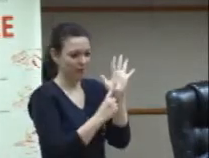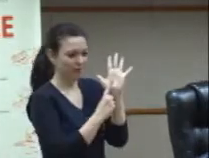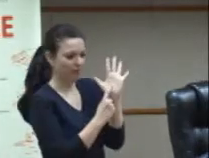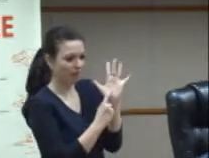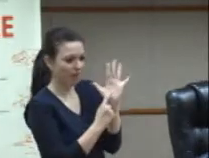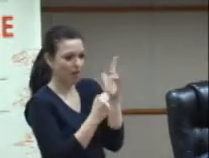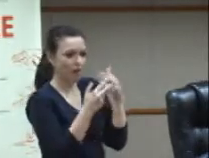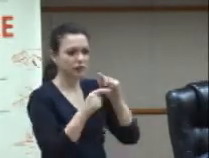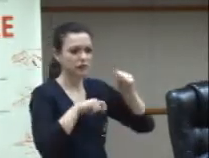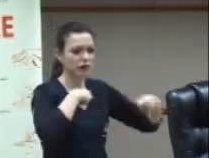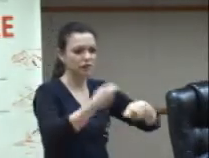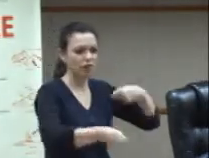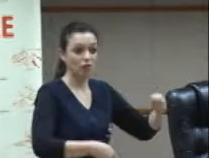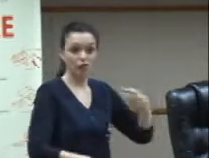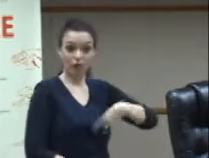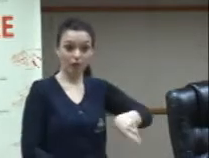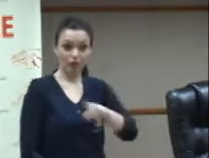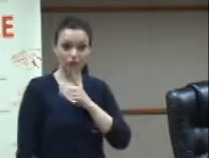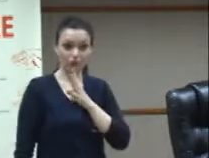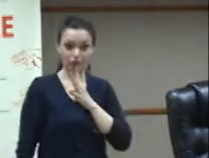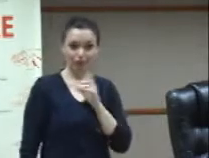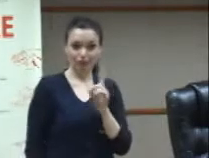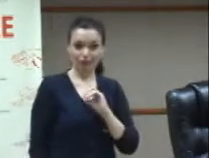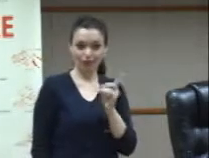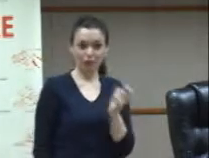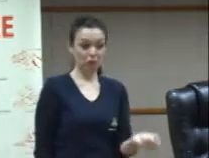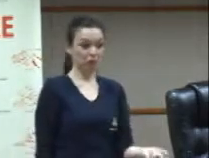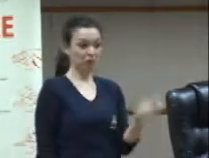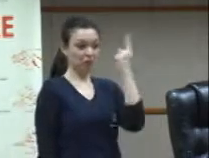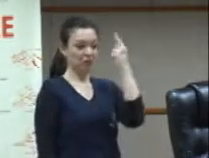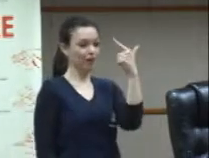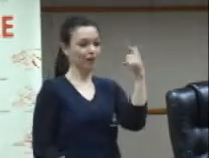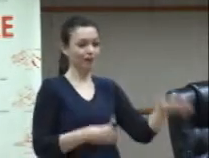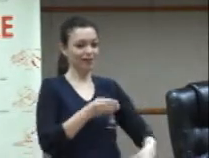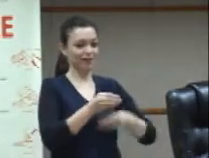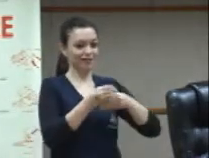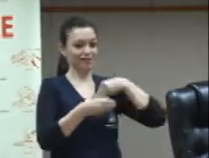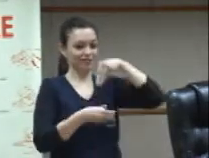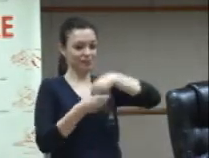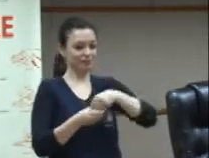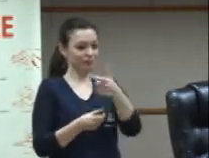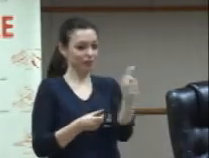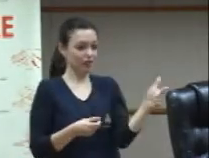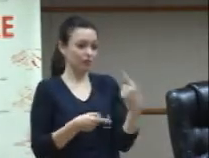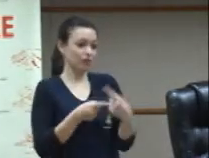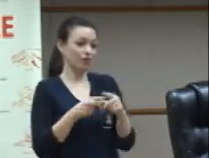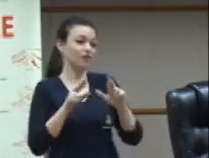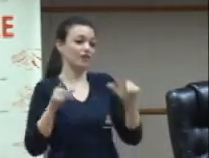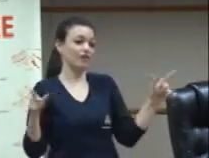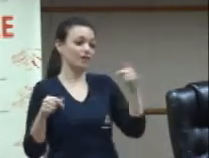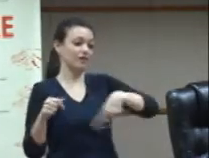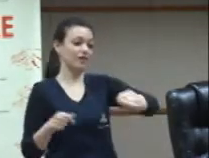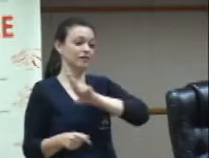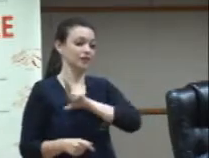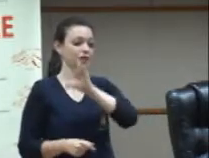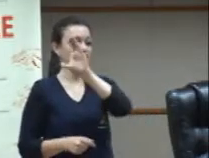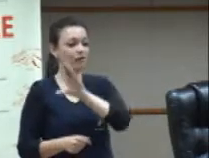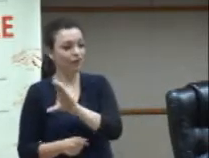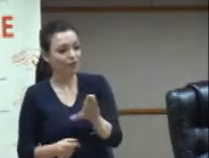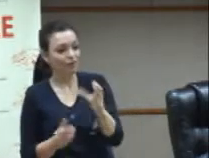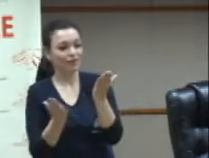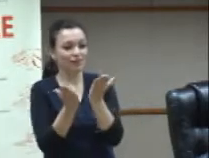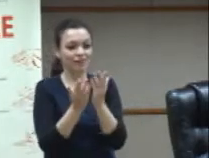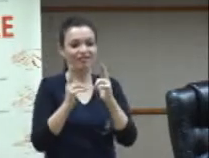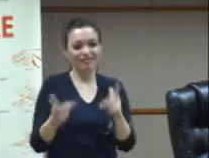deles sinais que nós não reconhecemos e não temos na nossa comunidade cristã e etc e etc então